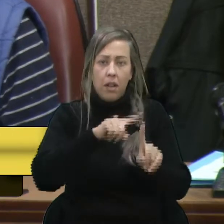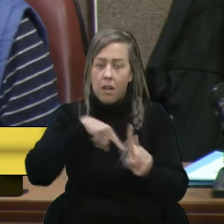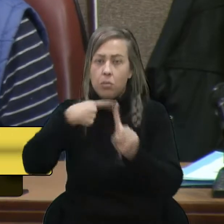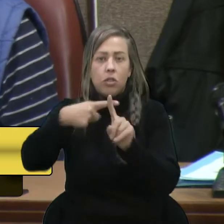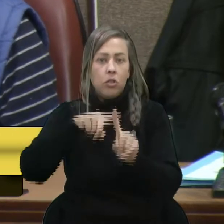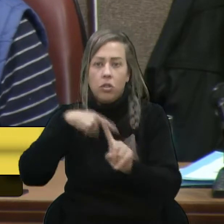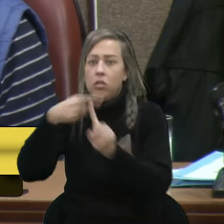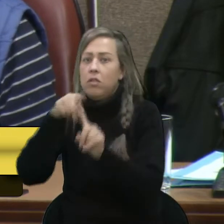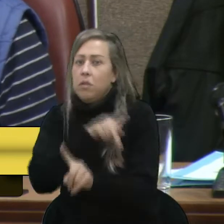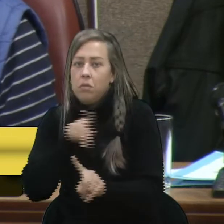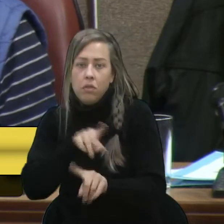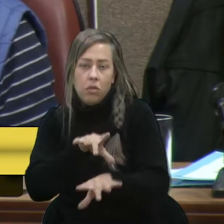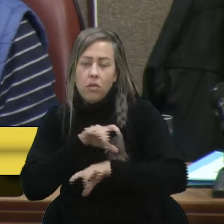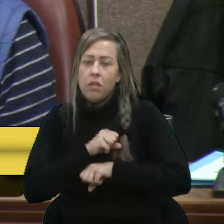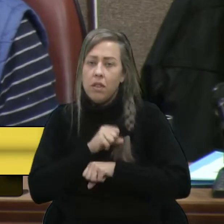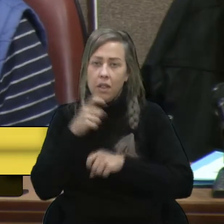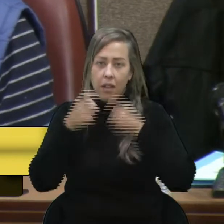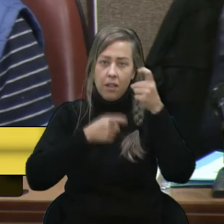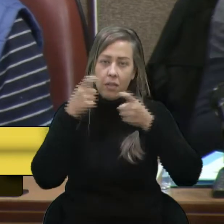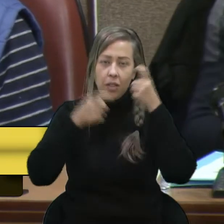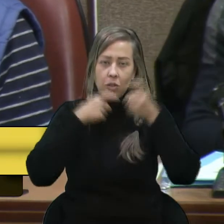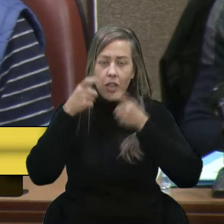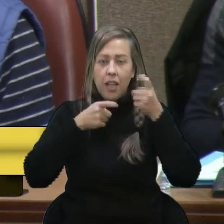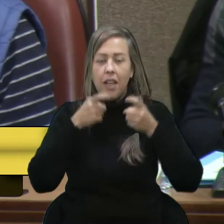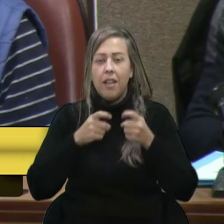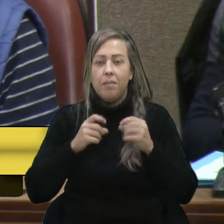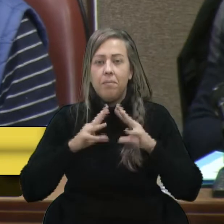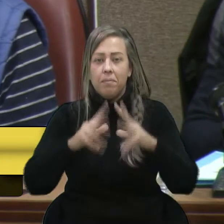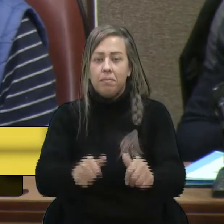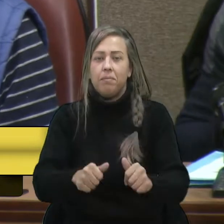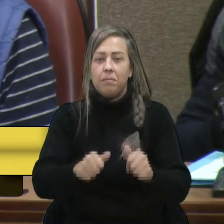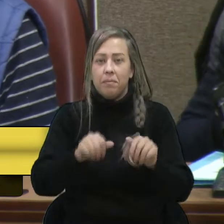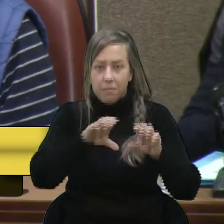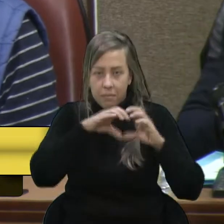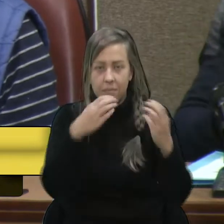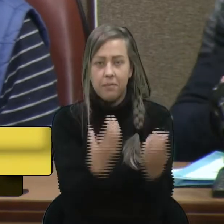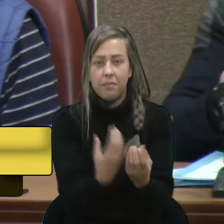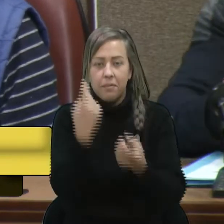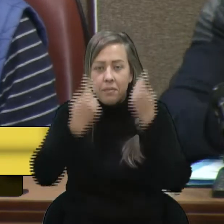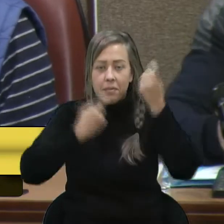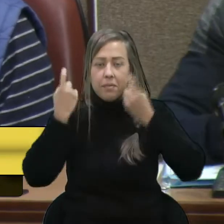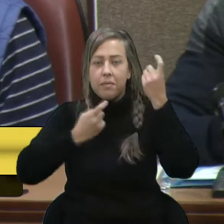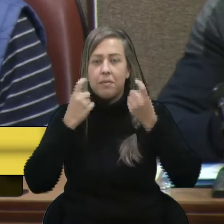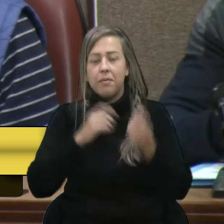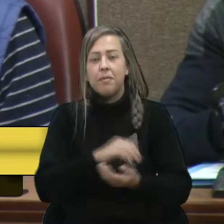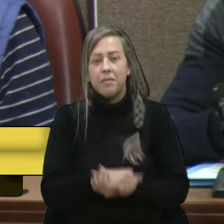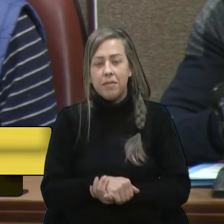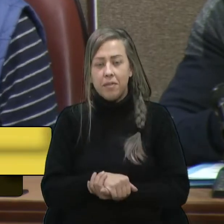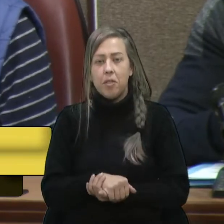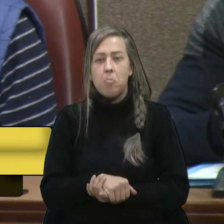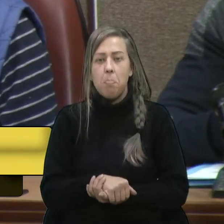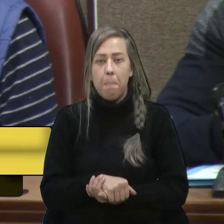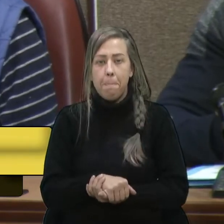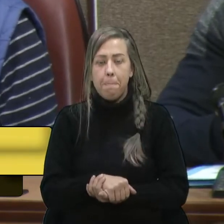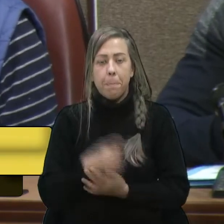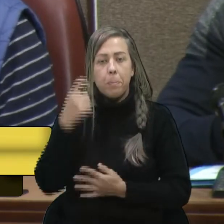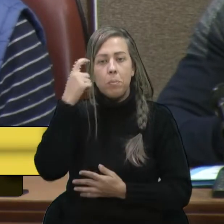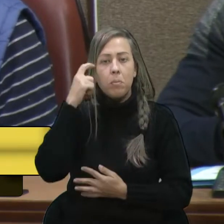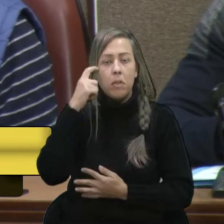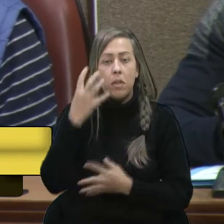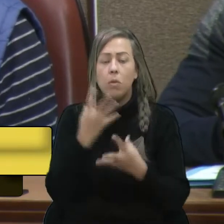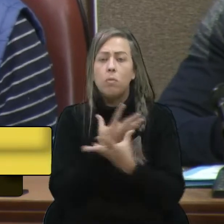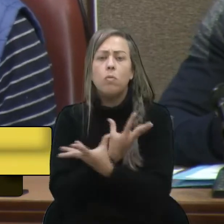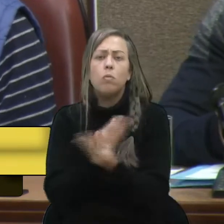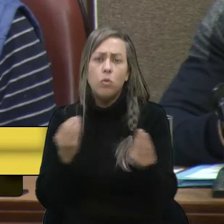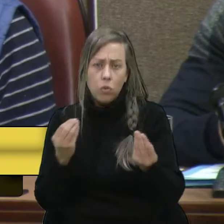professoras. Então, elas estão preocupadas, a gente, a nossa comunidade está preocupada. Eu pensei muito